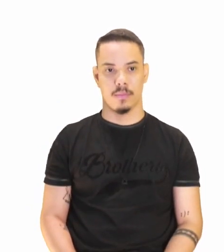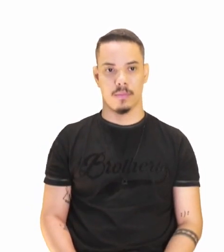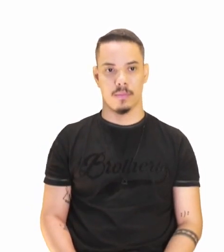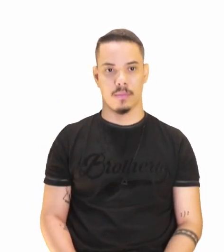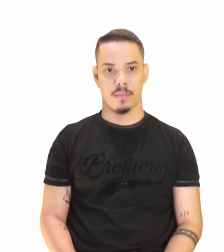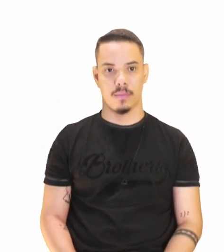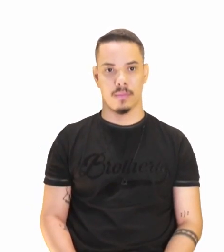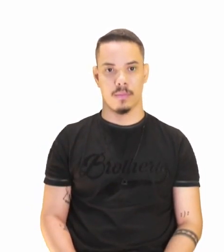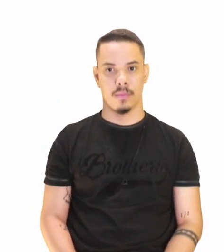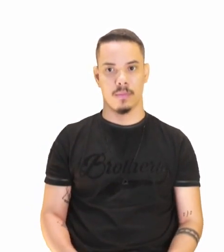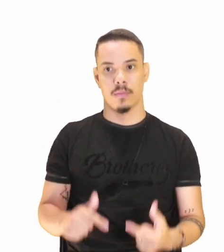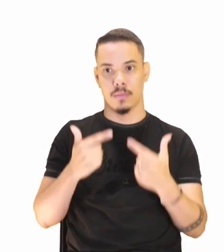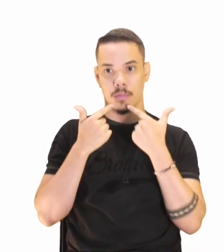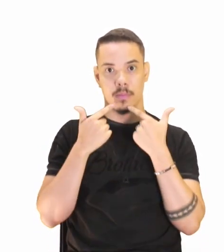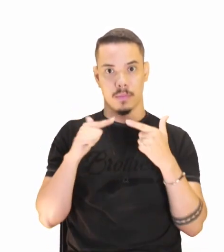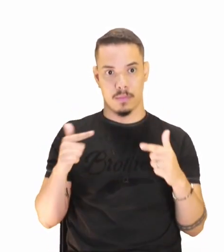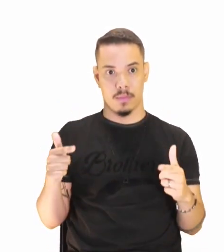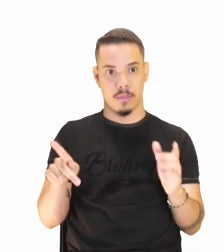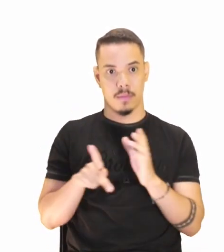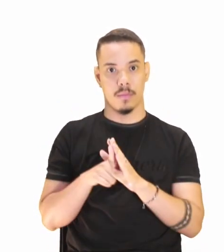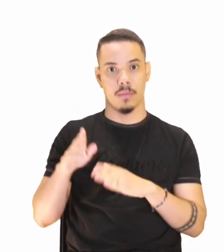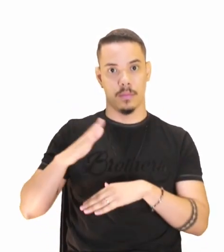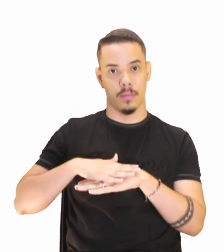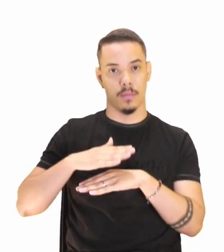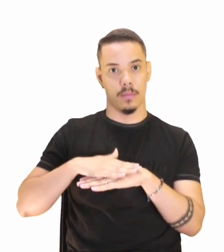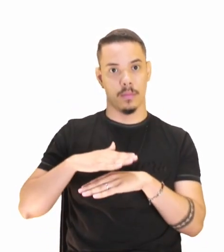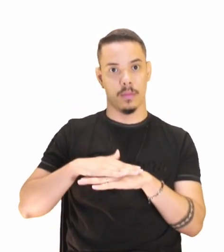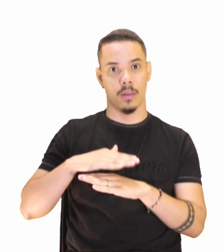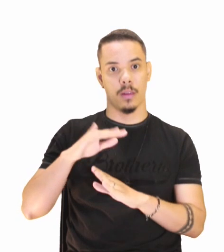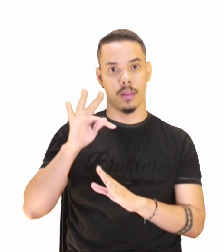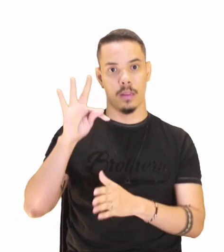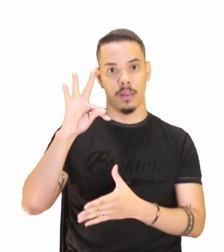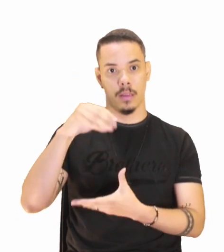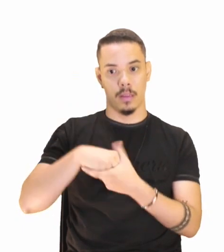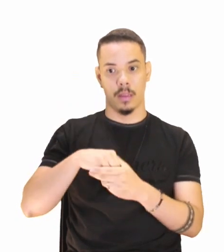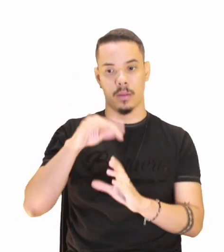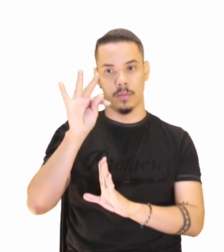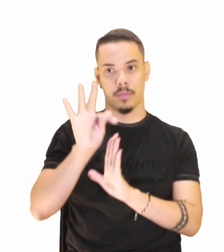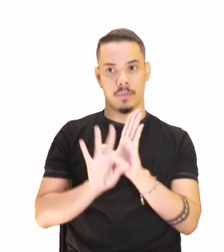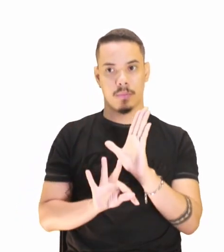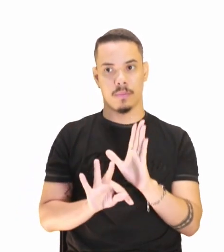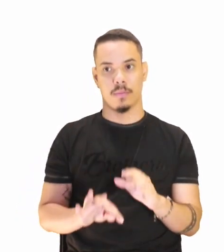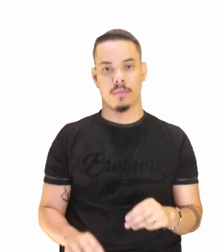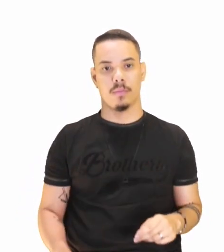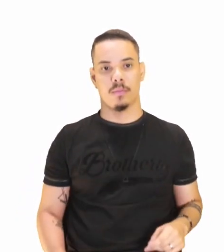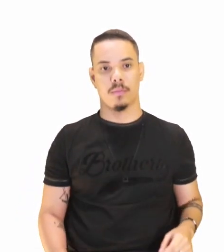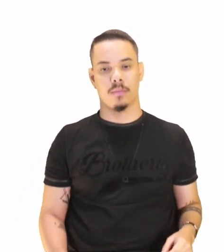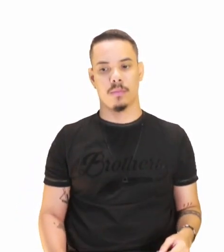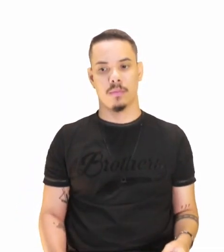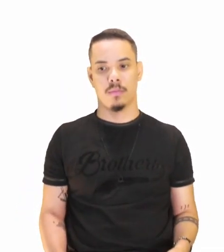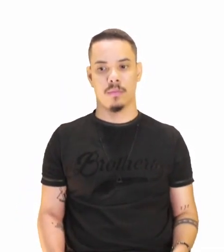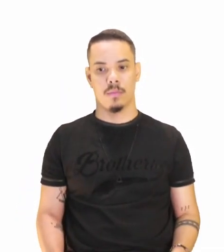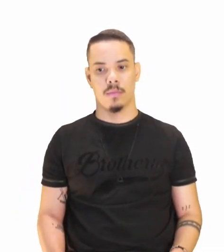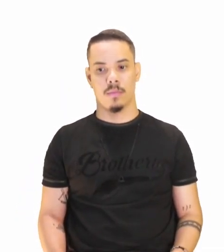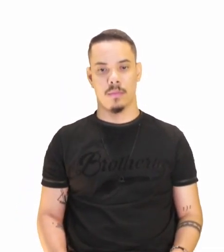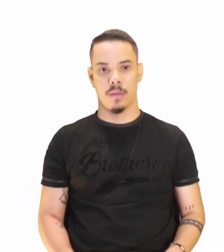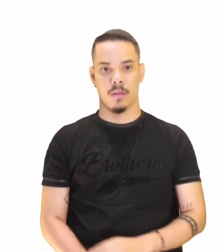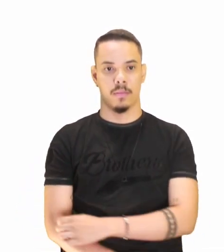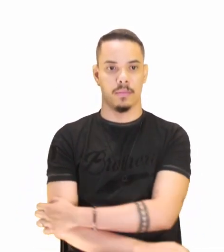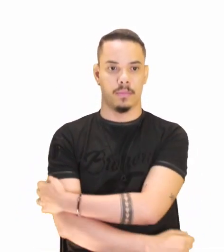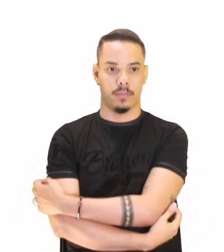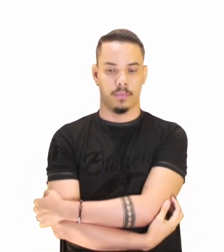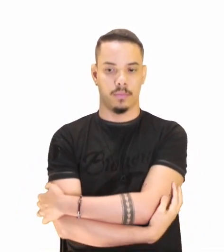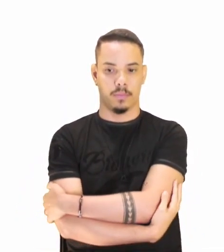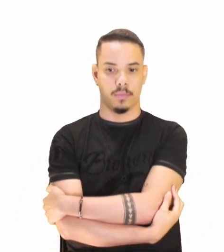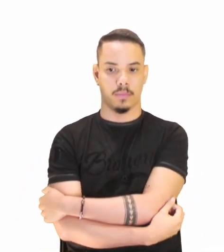A linguagem do autor. O texto, essa é a cobrança deste item. A gente já